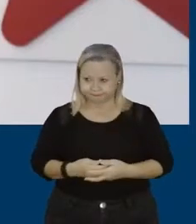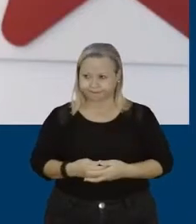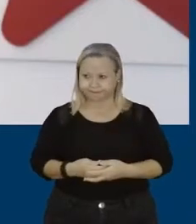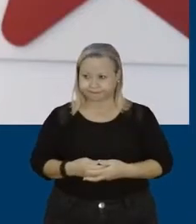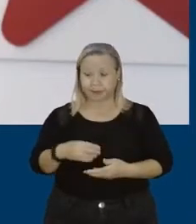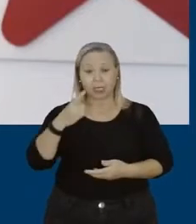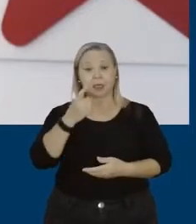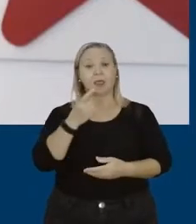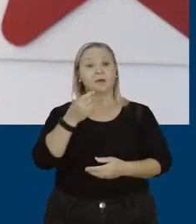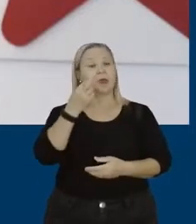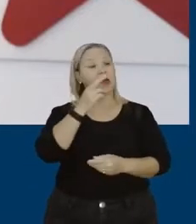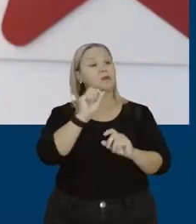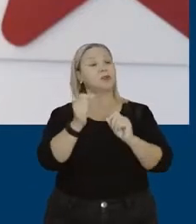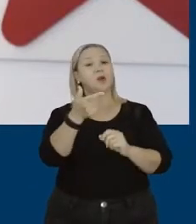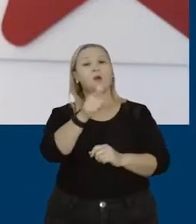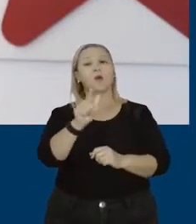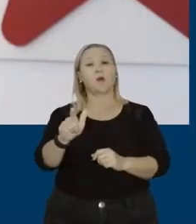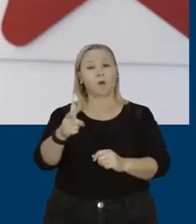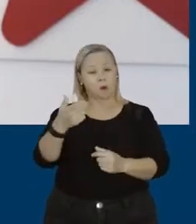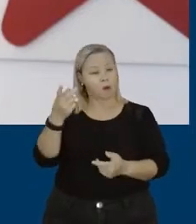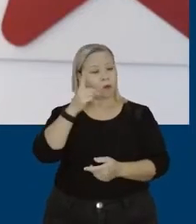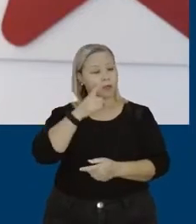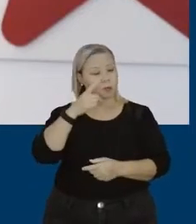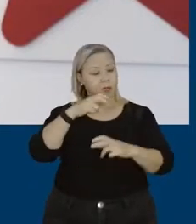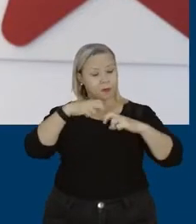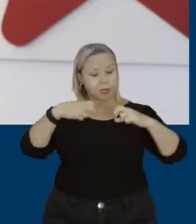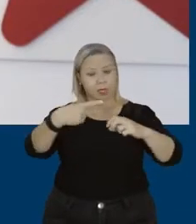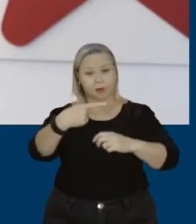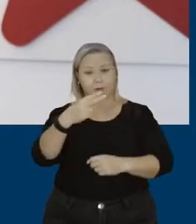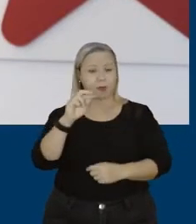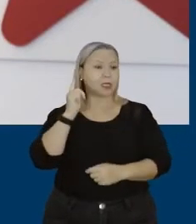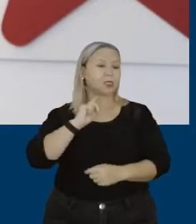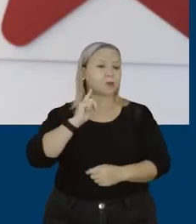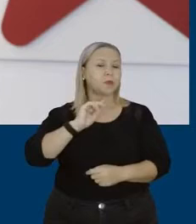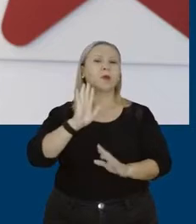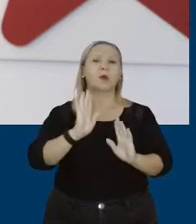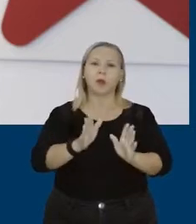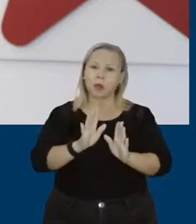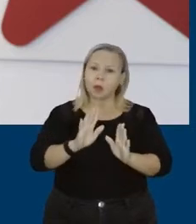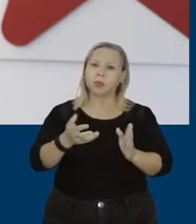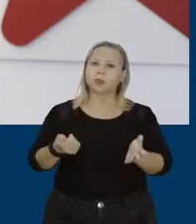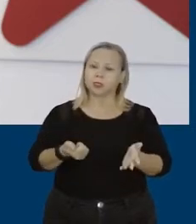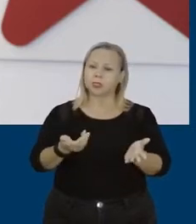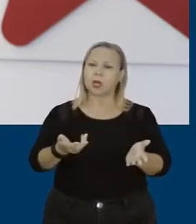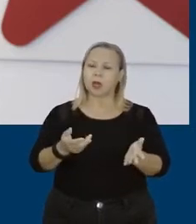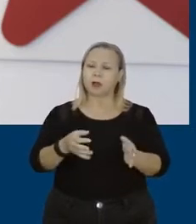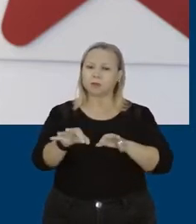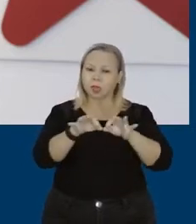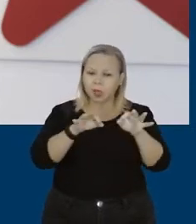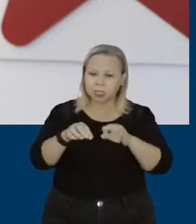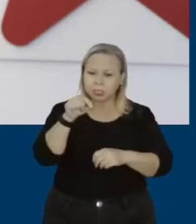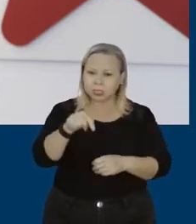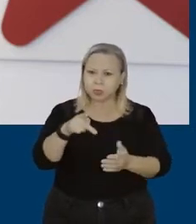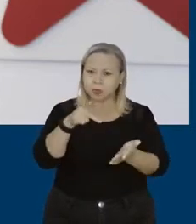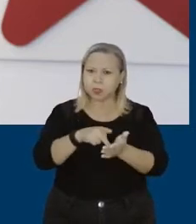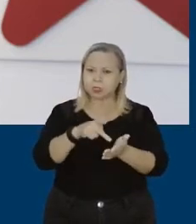Deputado, o senhor e outros deputados da bancada do PT de Minas já tomaram providência sobre esse fato, certo?